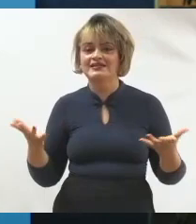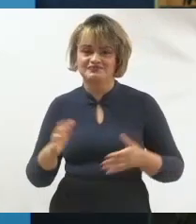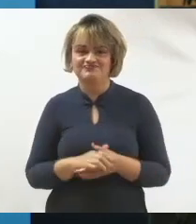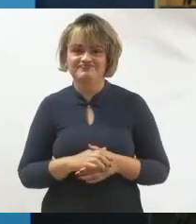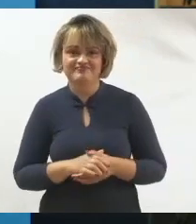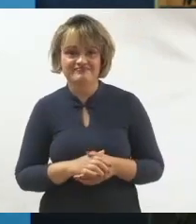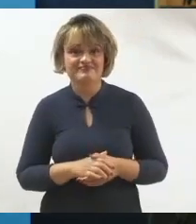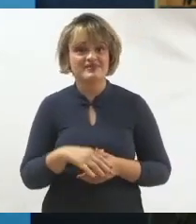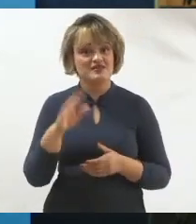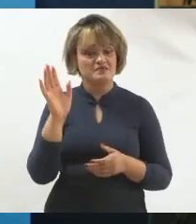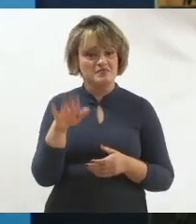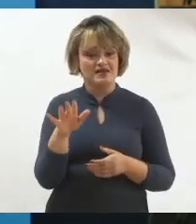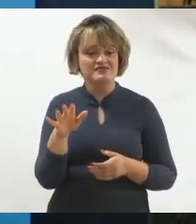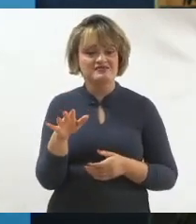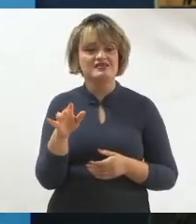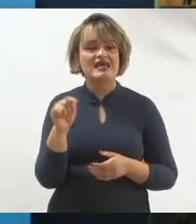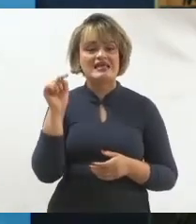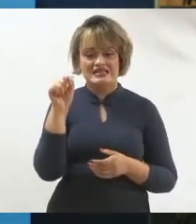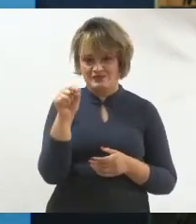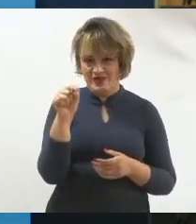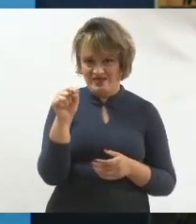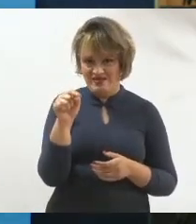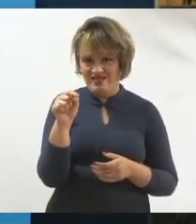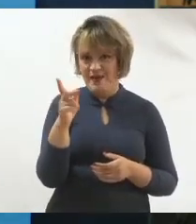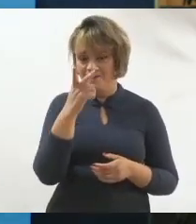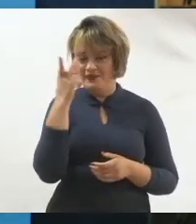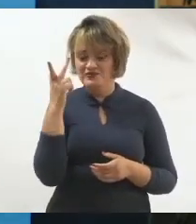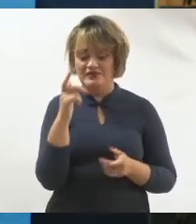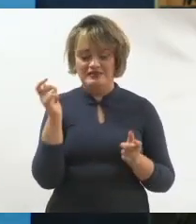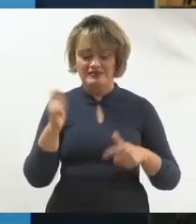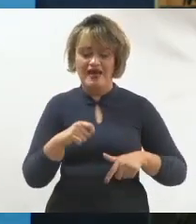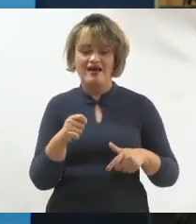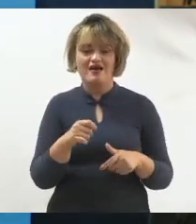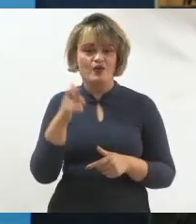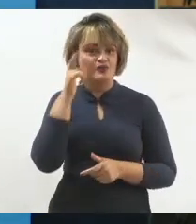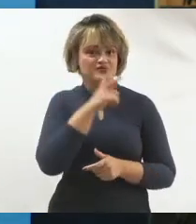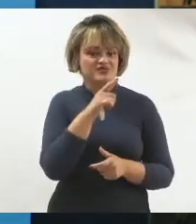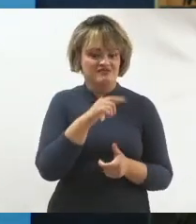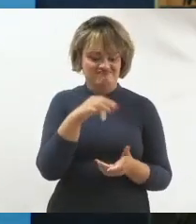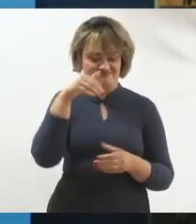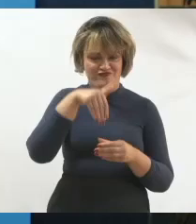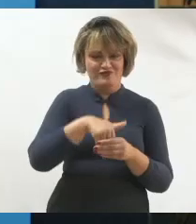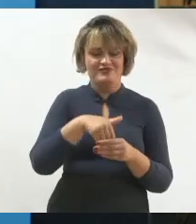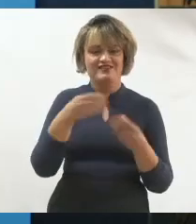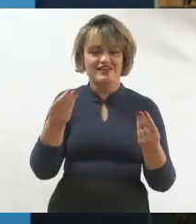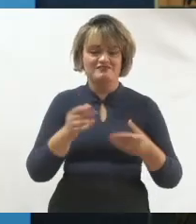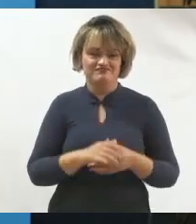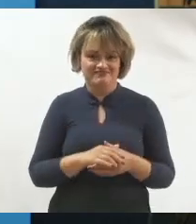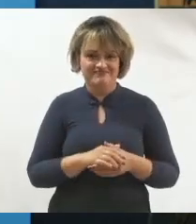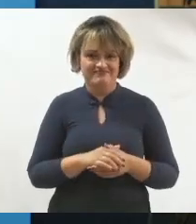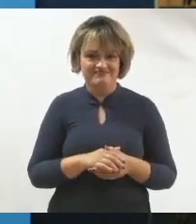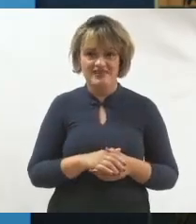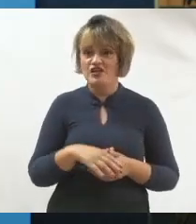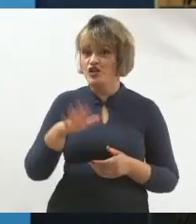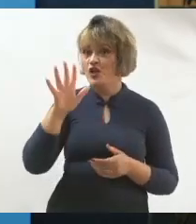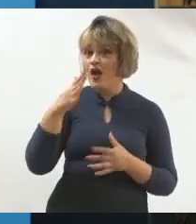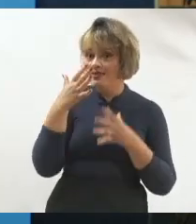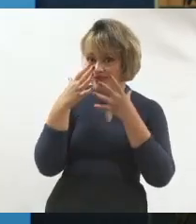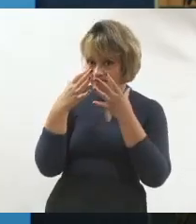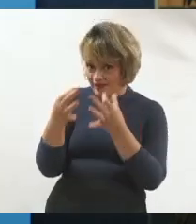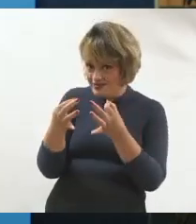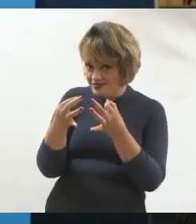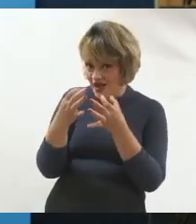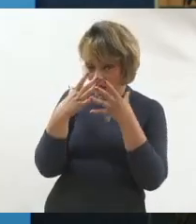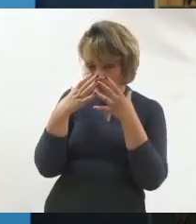E como que essa pessoa vai conseguir realmente conquistar votos pelas redes sociais. E ó, presta atenção